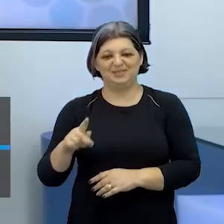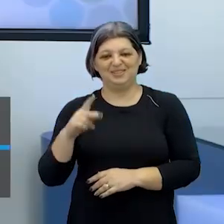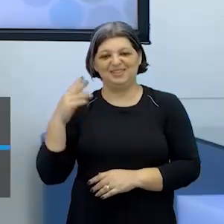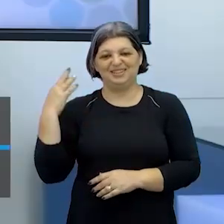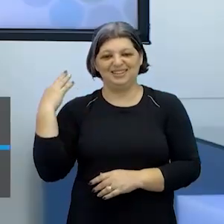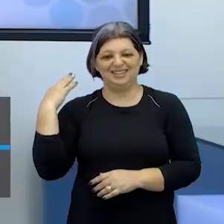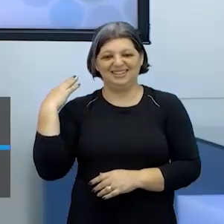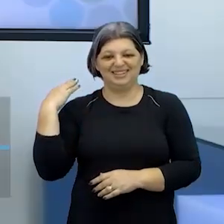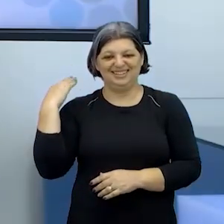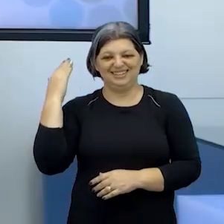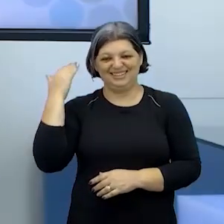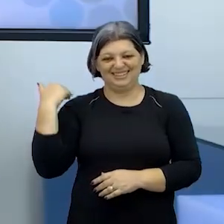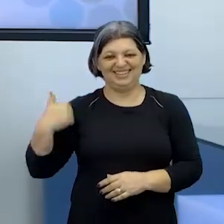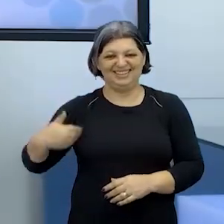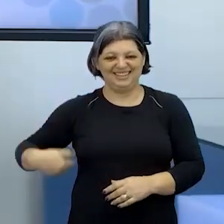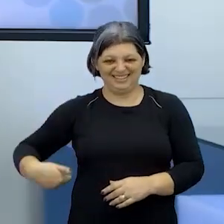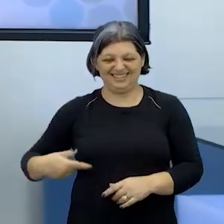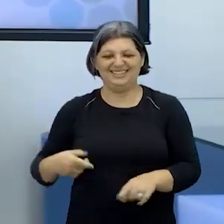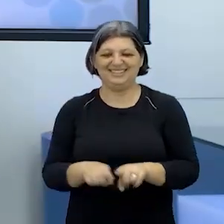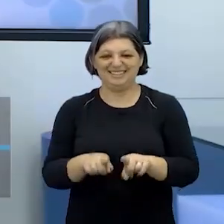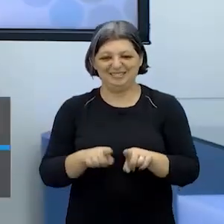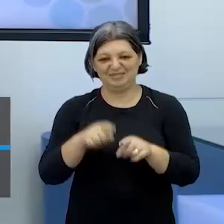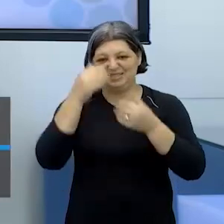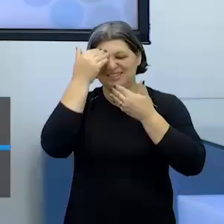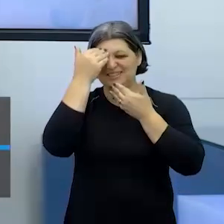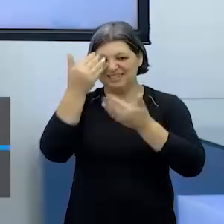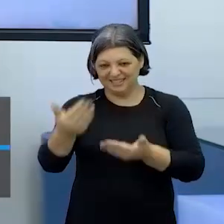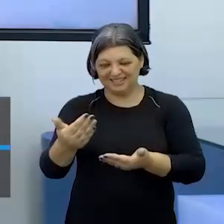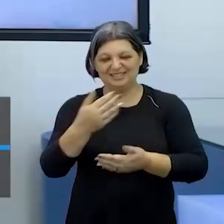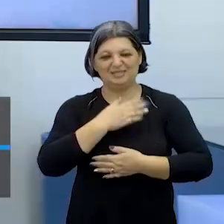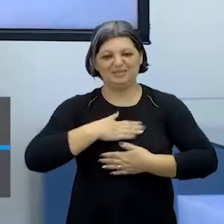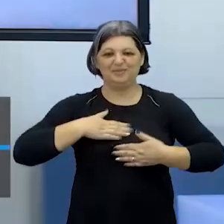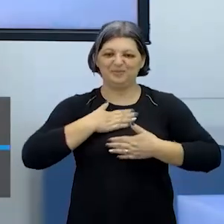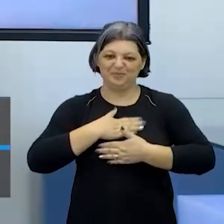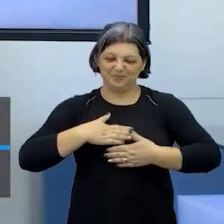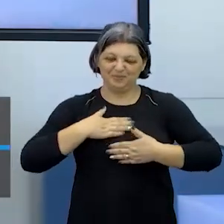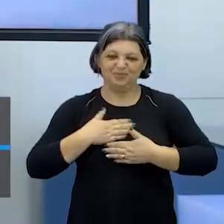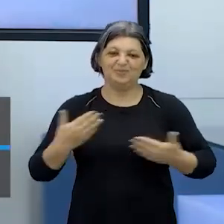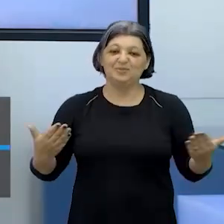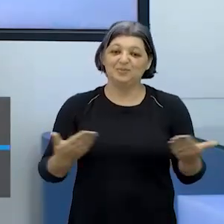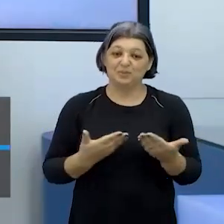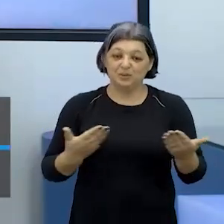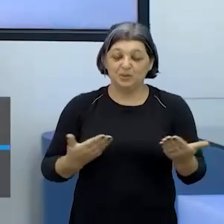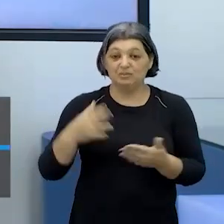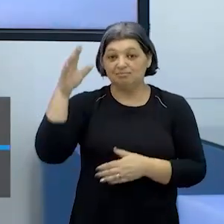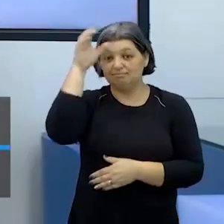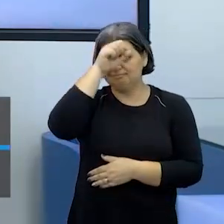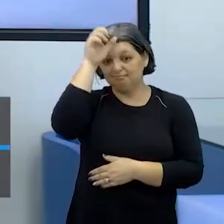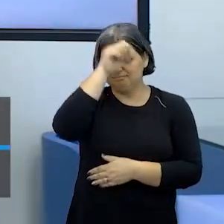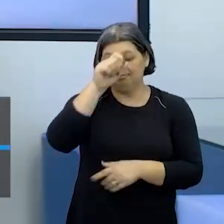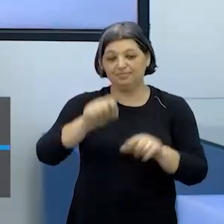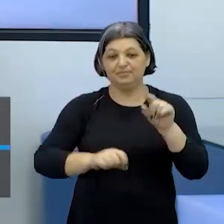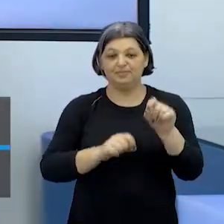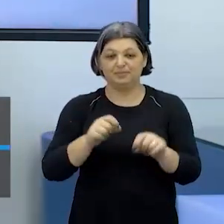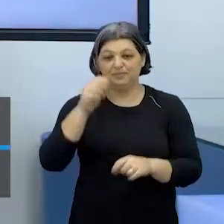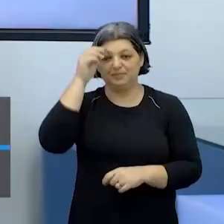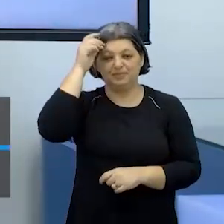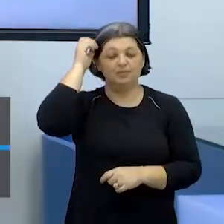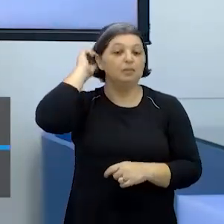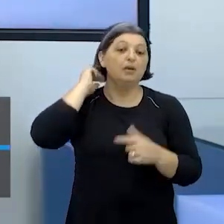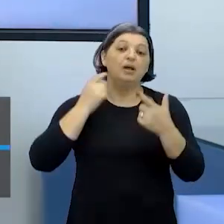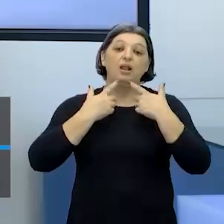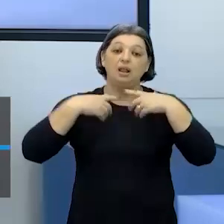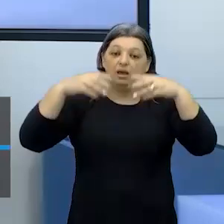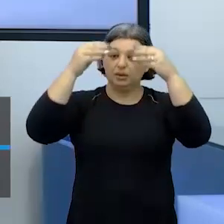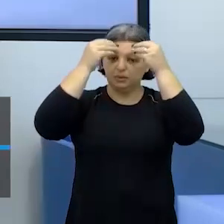bem vinda professora eu que agradeço pelo convite é um prazer estar com vocês estou aqui também para aprender um pouquinho sobre as linguagens